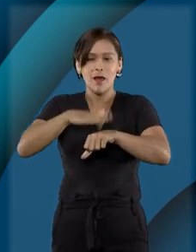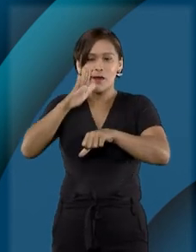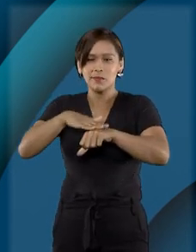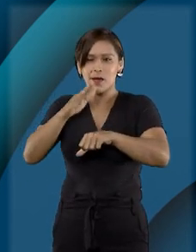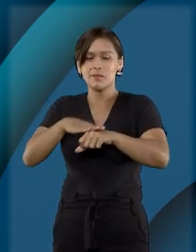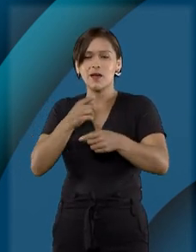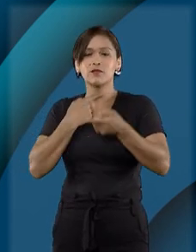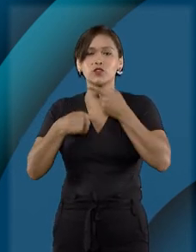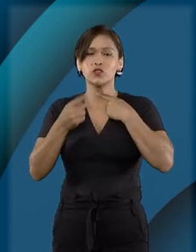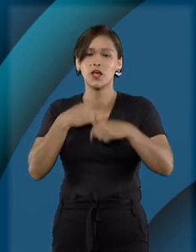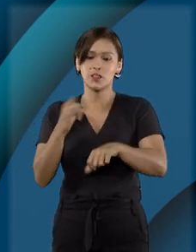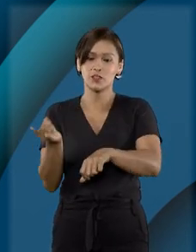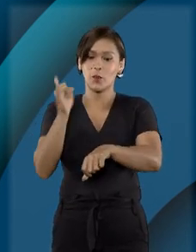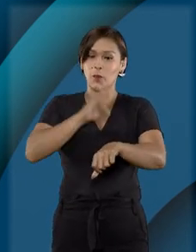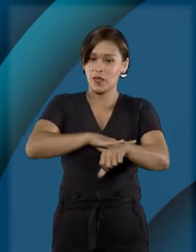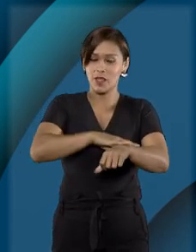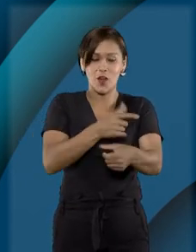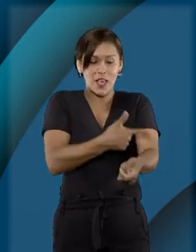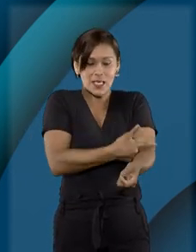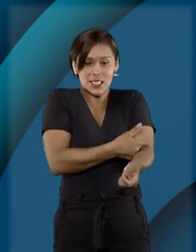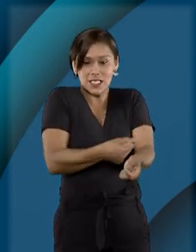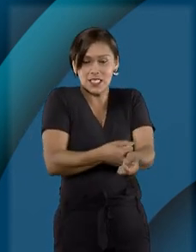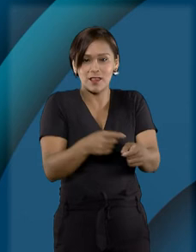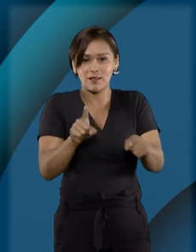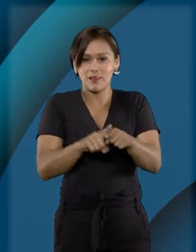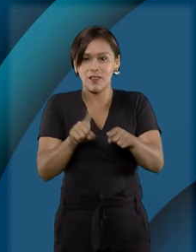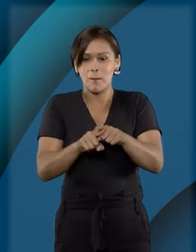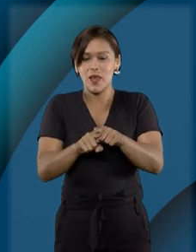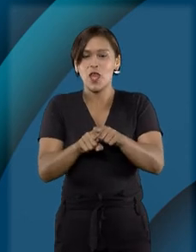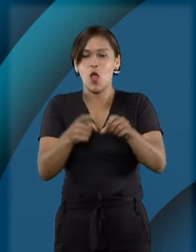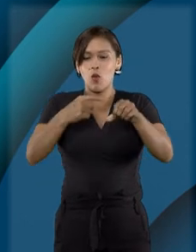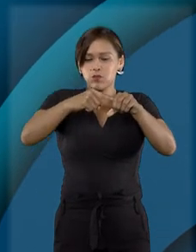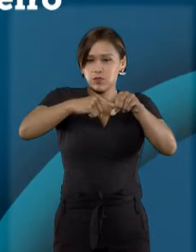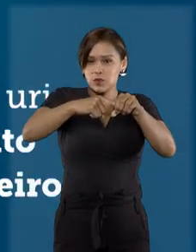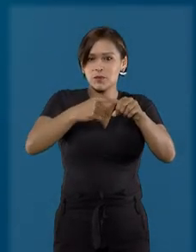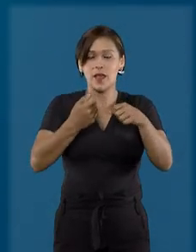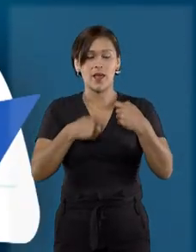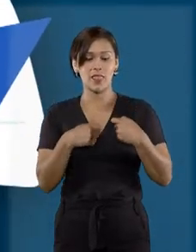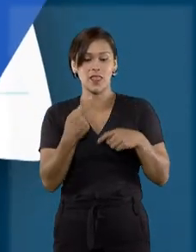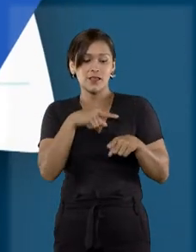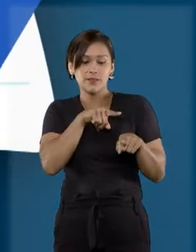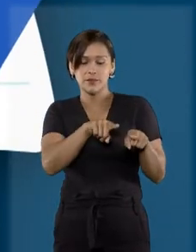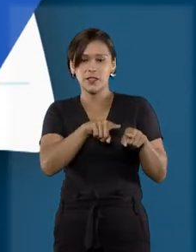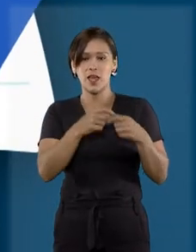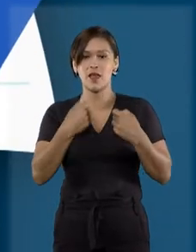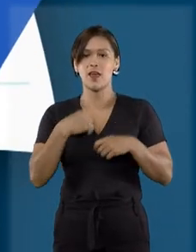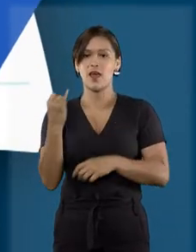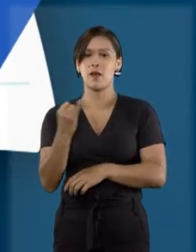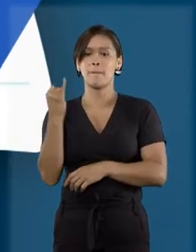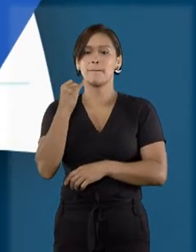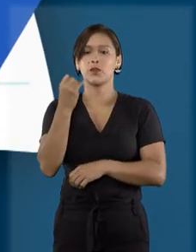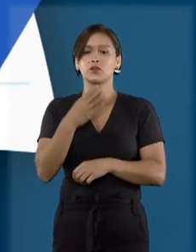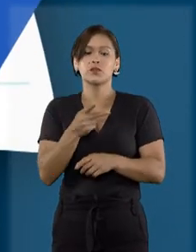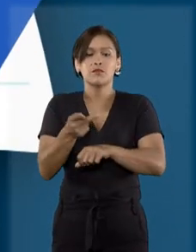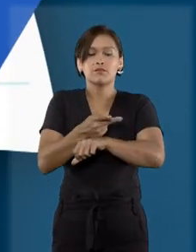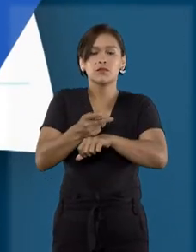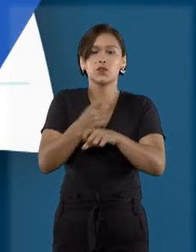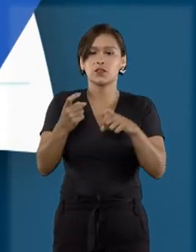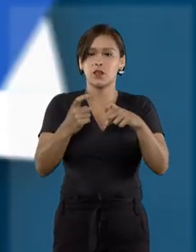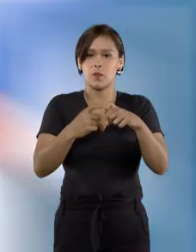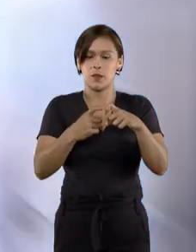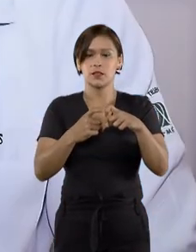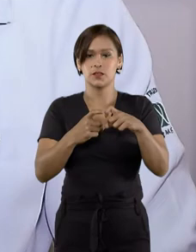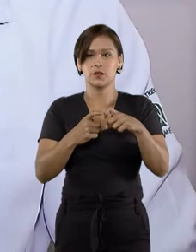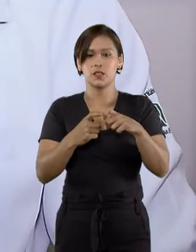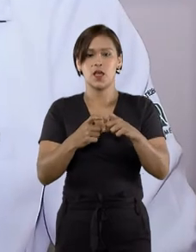o dia ou à noite e a presença de sangue na urina ou no esperma. Nesses casos, deve-se procurar um médico.